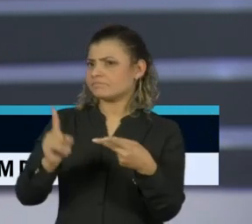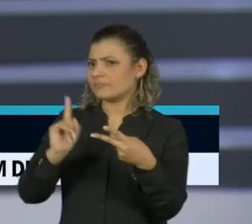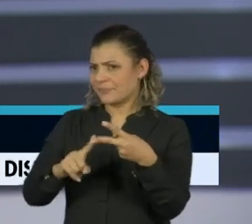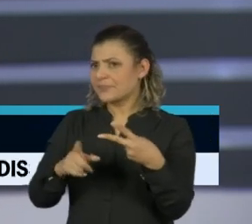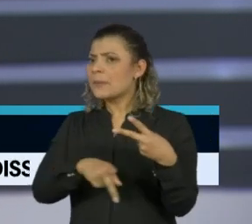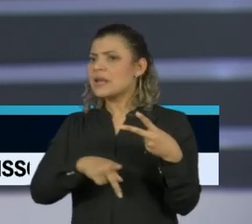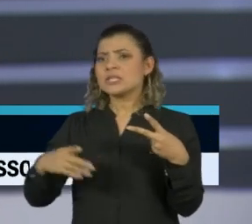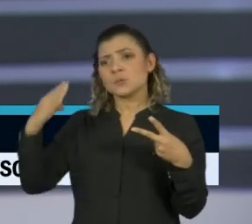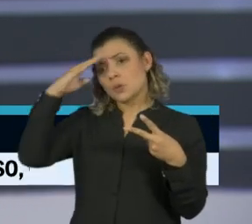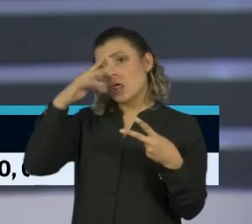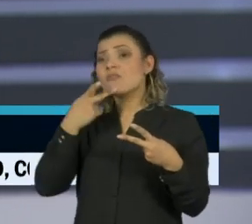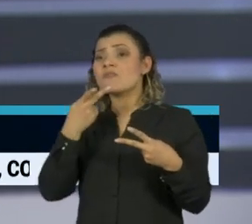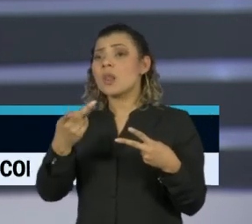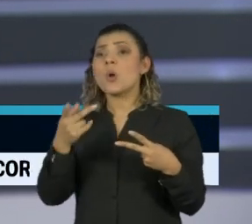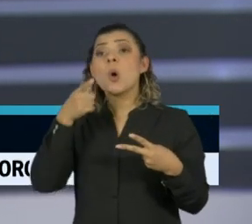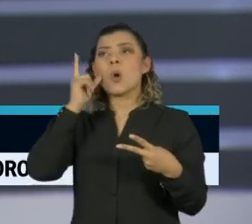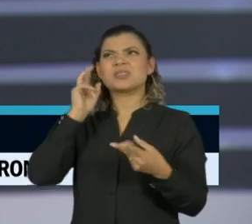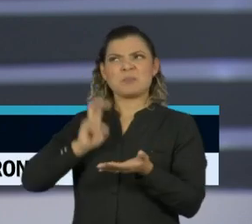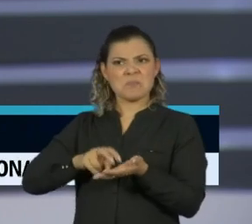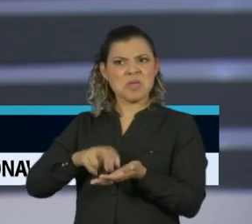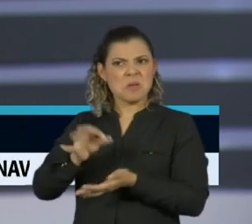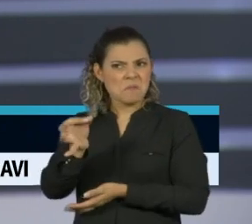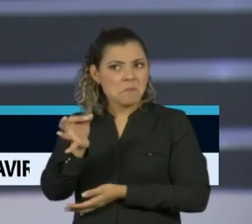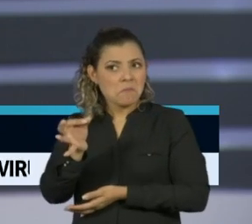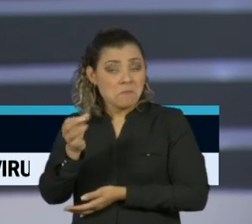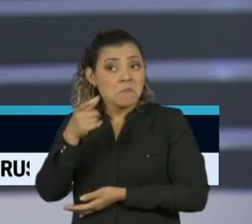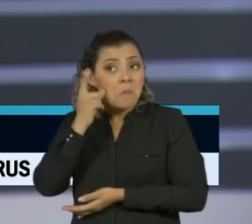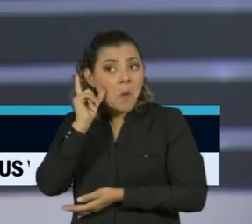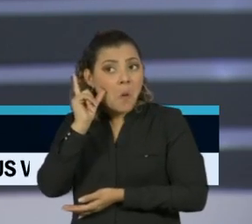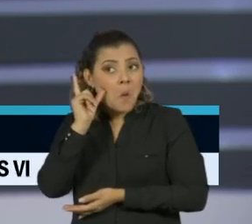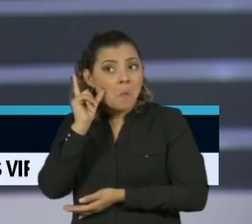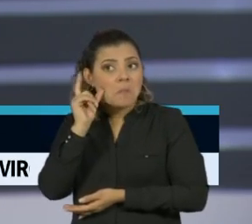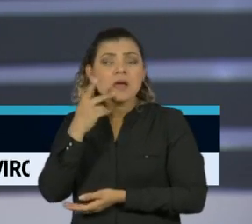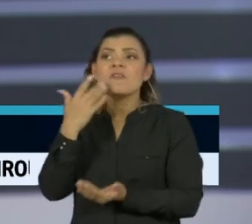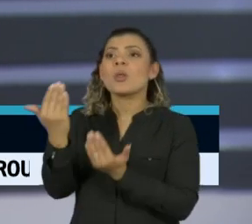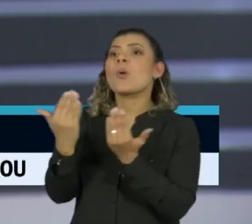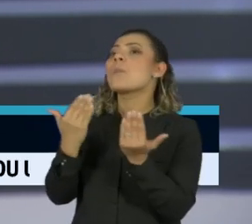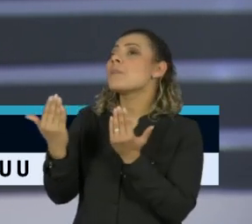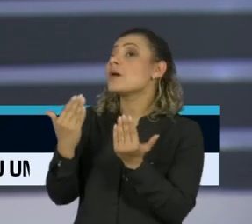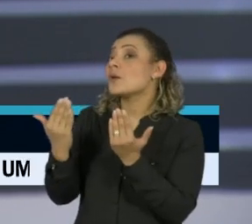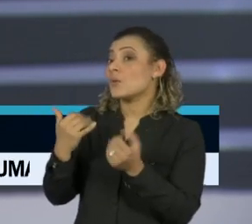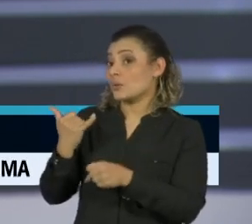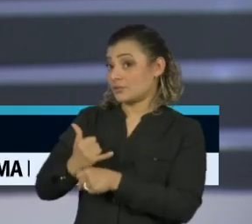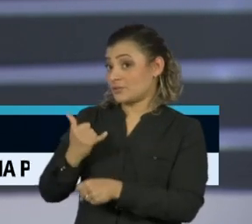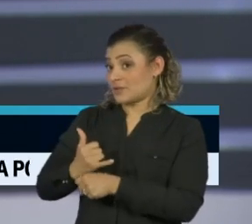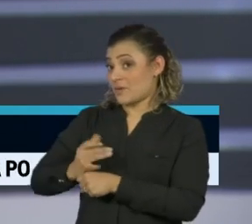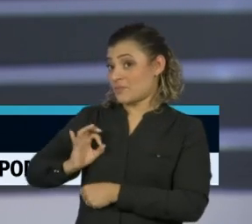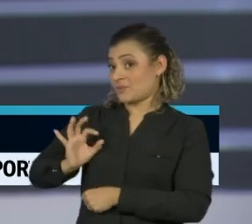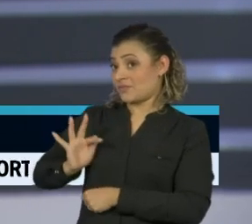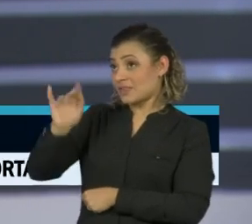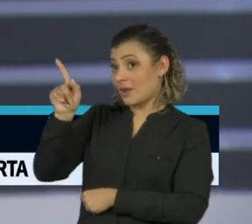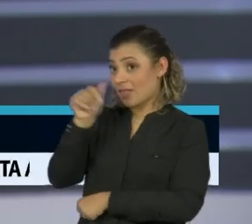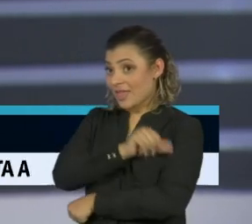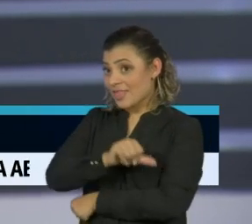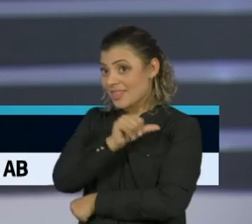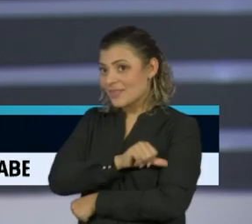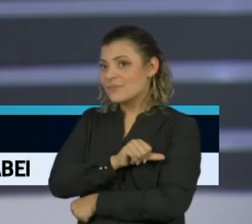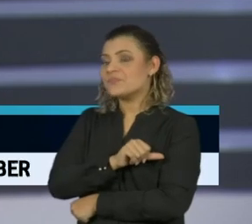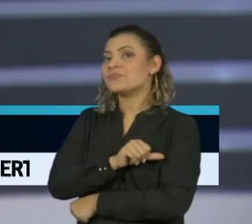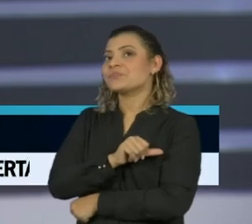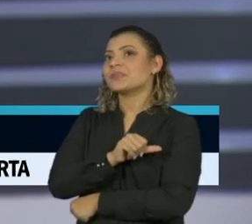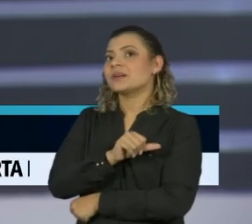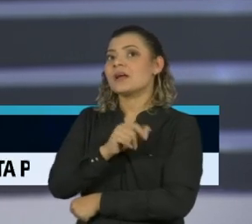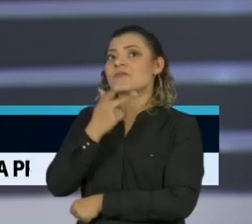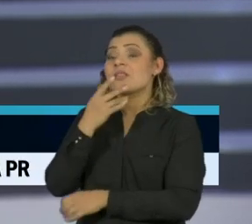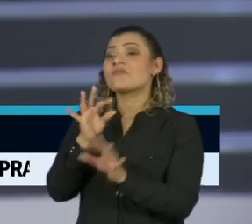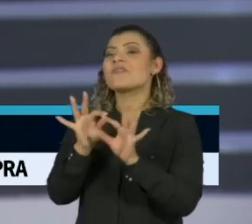Bolsonaro usou, acho que ontem de manhã, ele até comparou que o chefe da Polícia Federal do Rio de Janeiro tinha, ele não usou